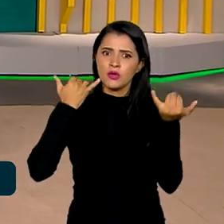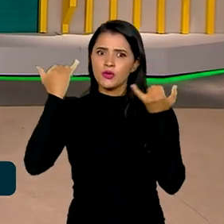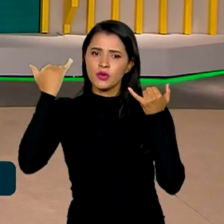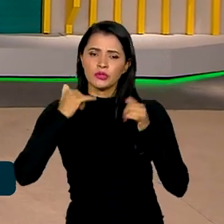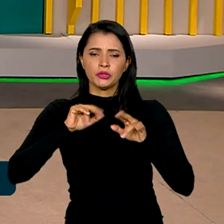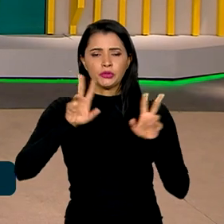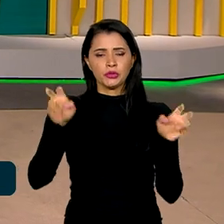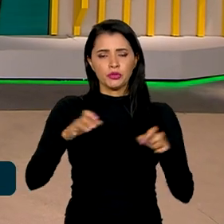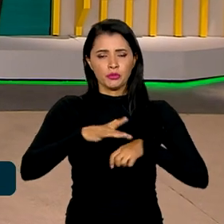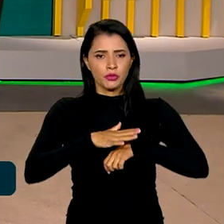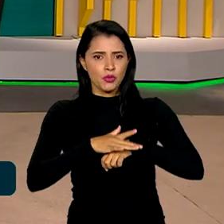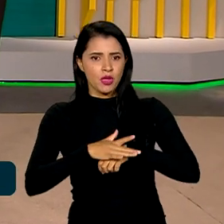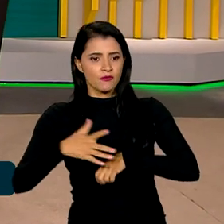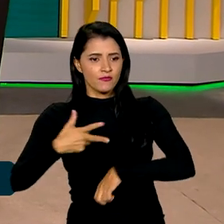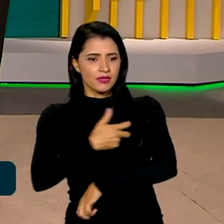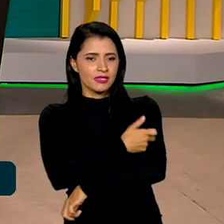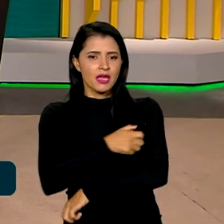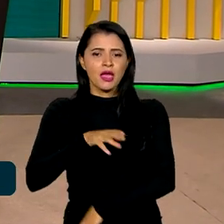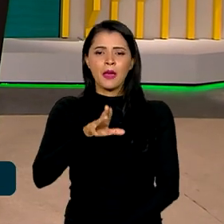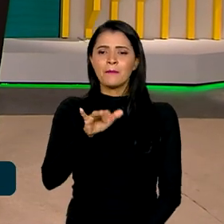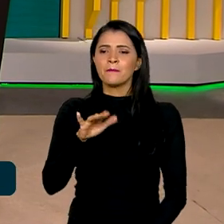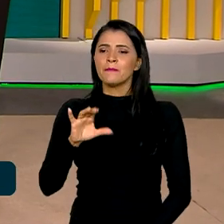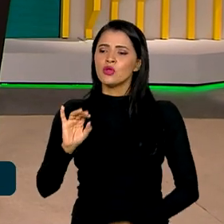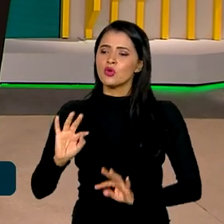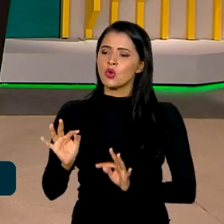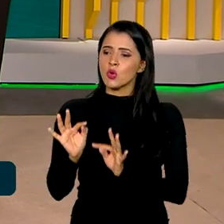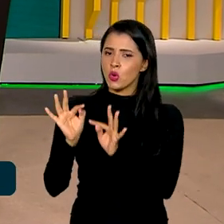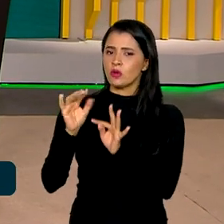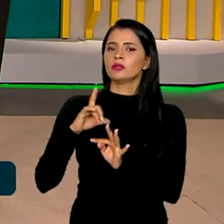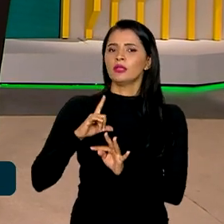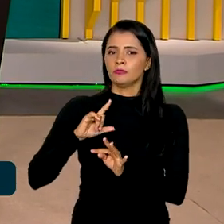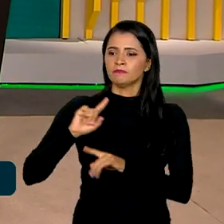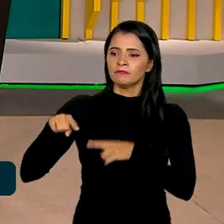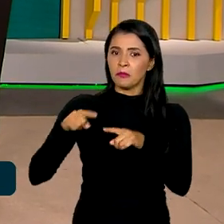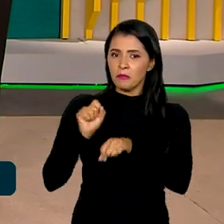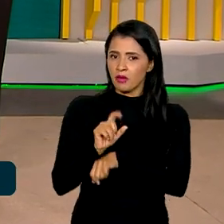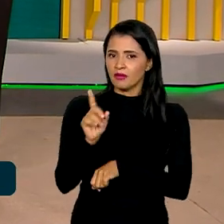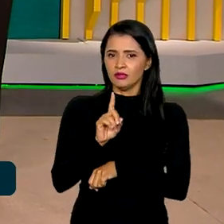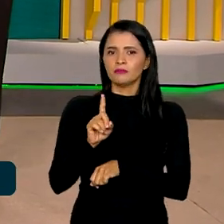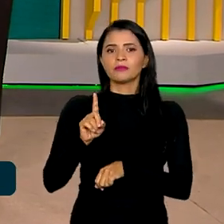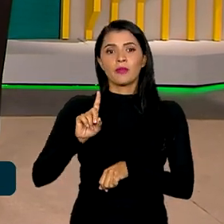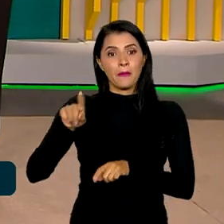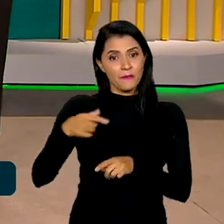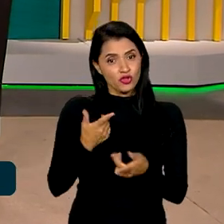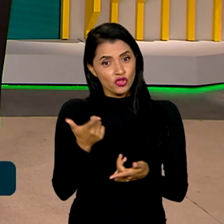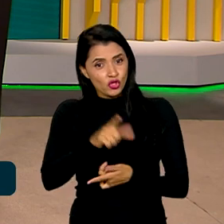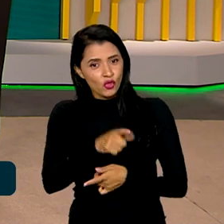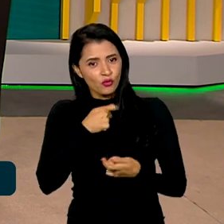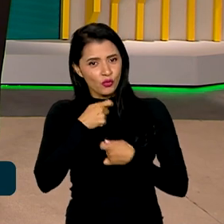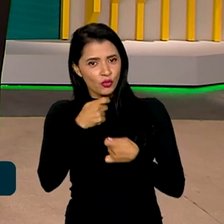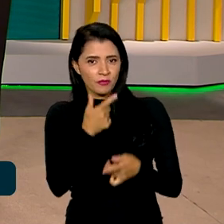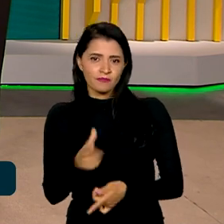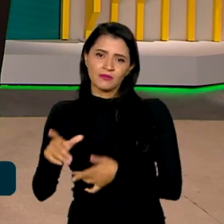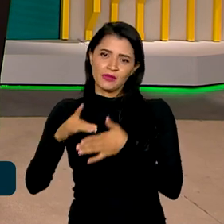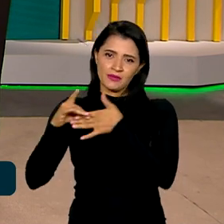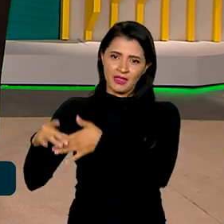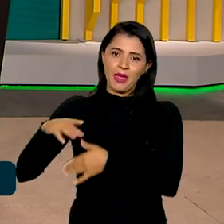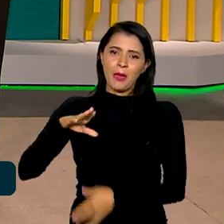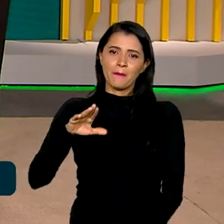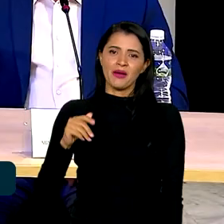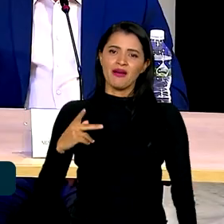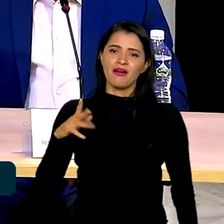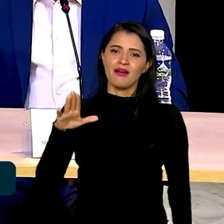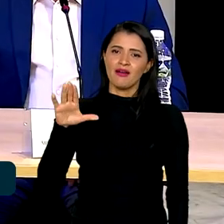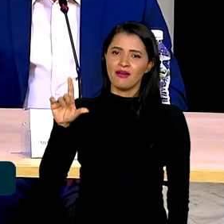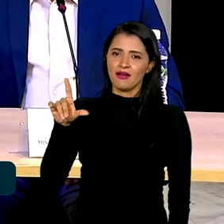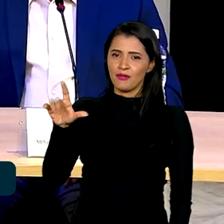doenças, vacinas e biotecnologia. Mas não para por aí não. Vamos saber em mais uma reportagem do enviado especial Pablo Mondin.